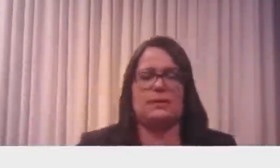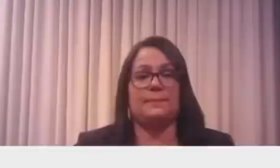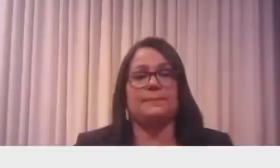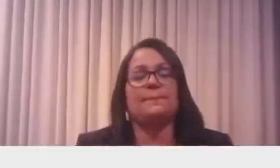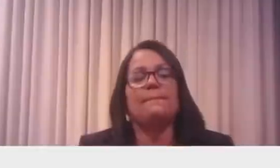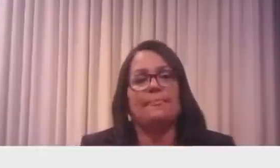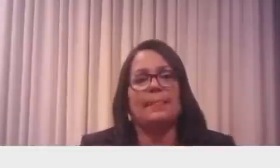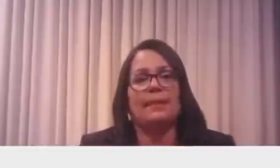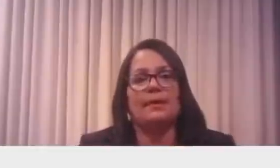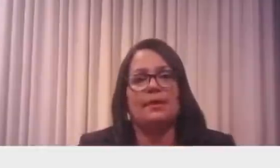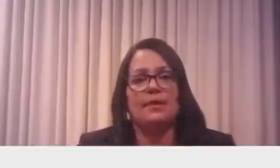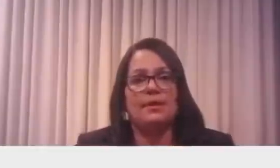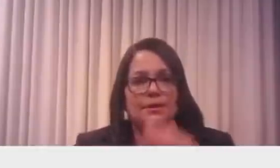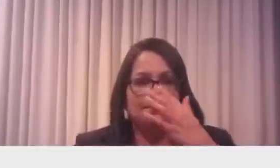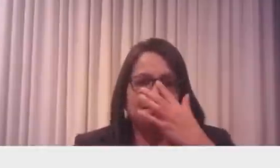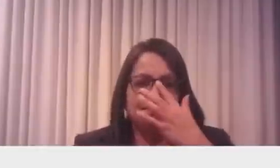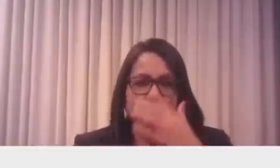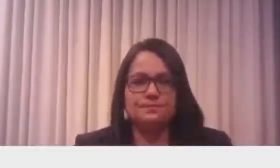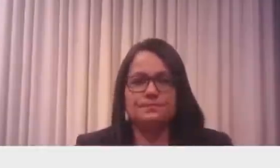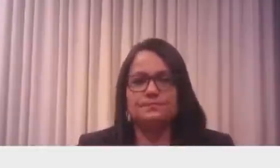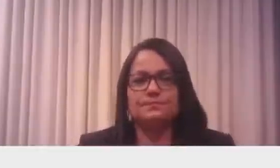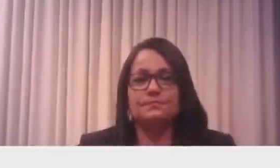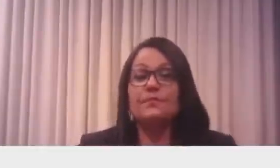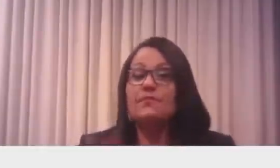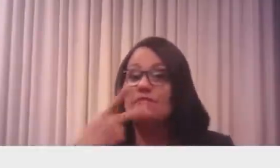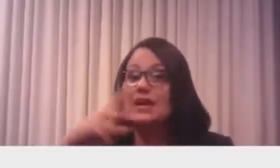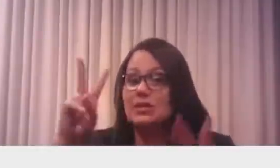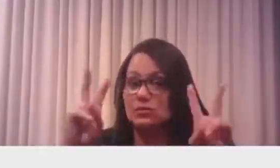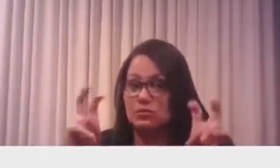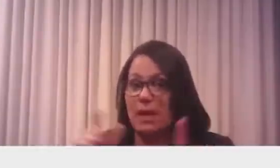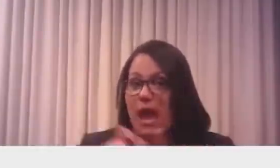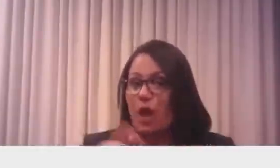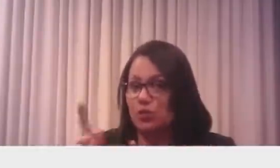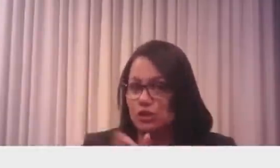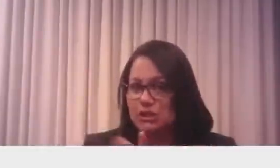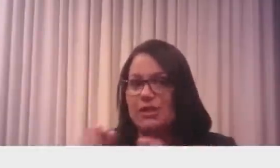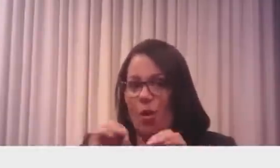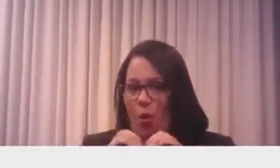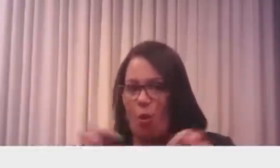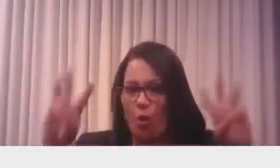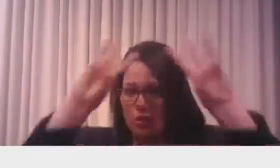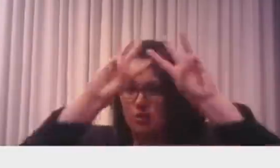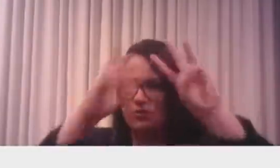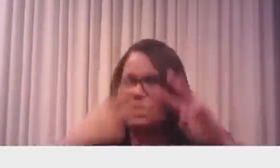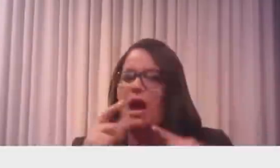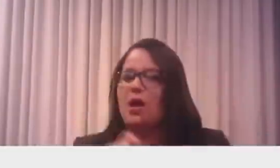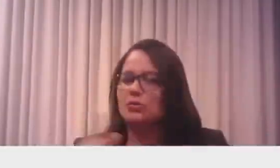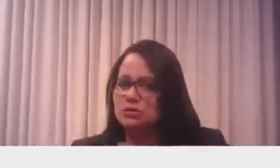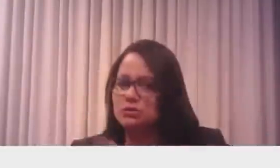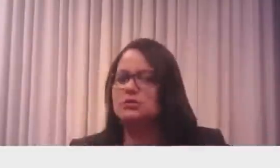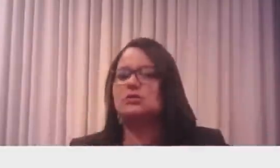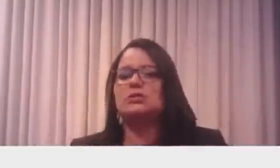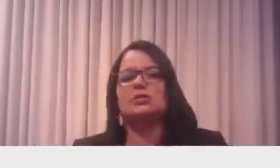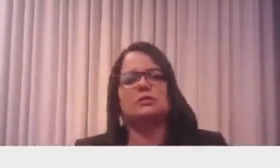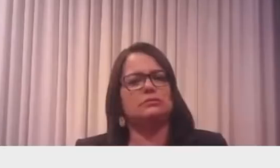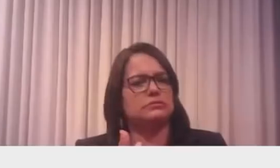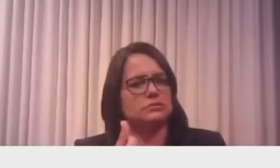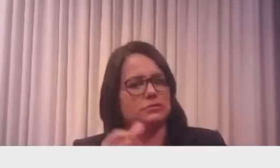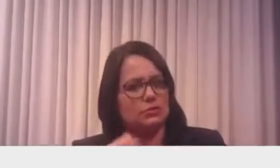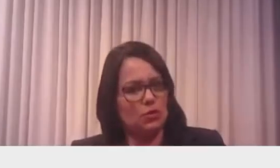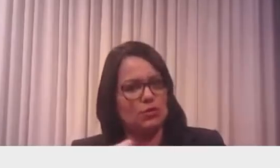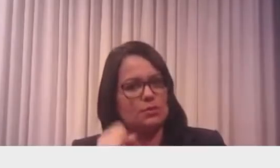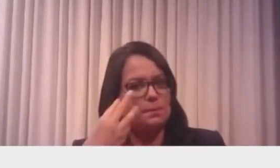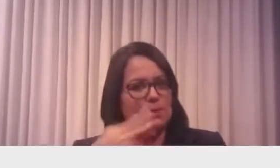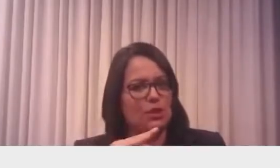Falamos do auxílio emergencial para 68 milhões de pessoas e eu falei que durante 2020 foi de aproximadamente 800